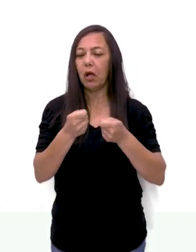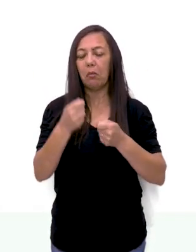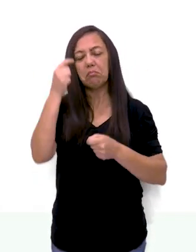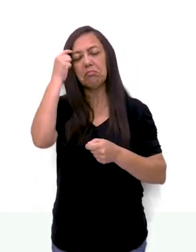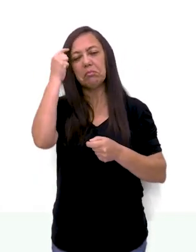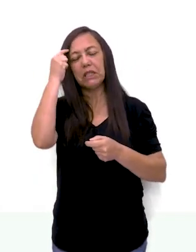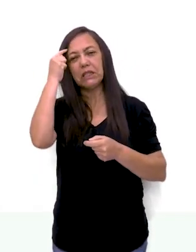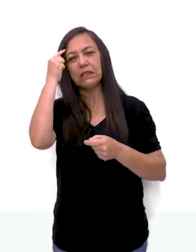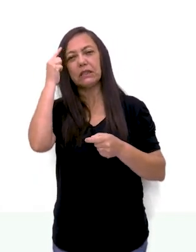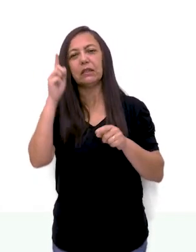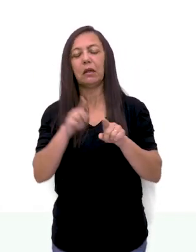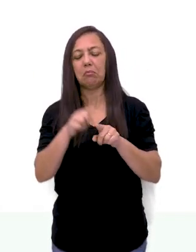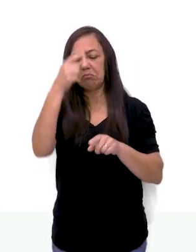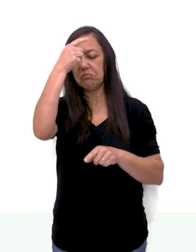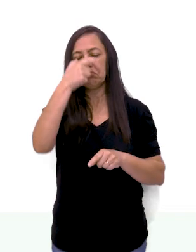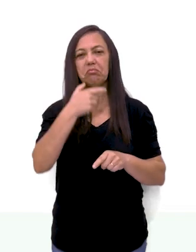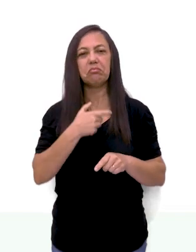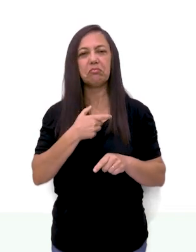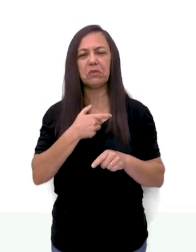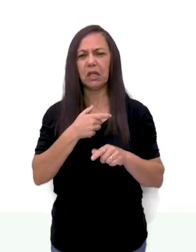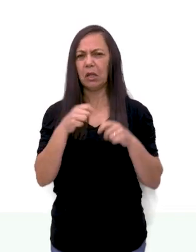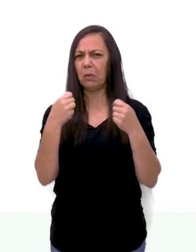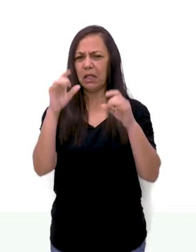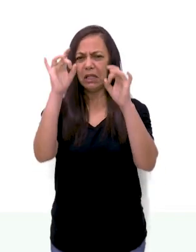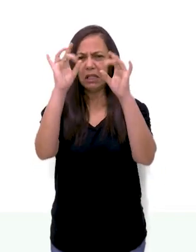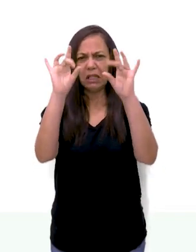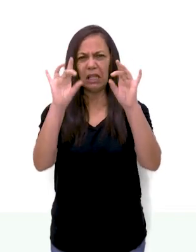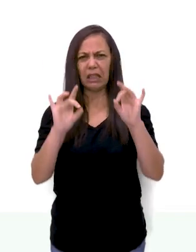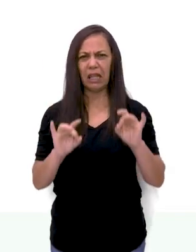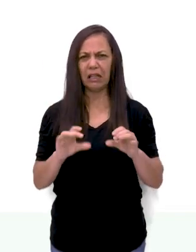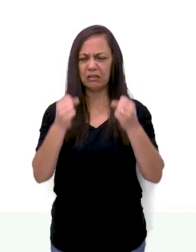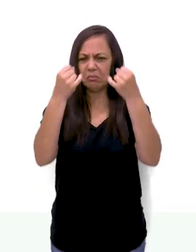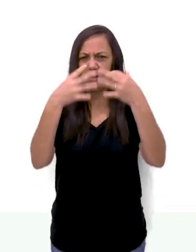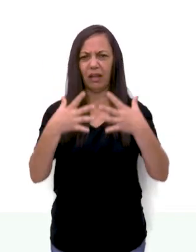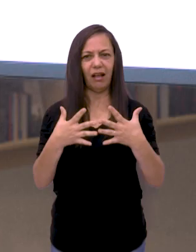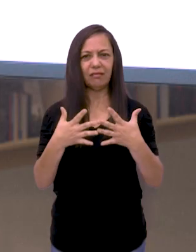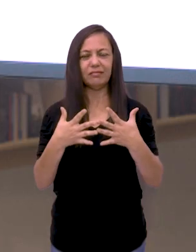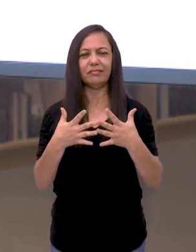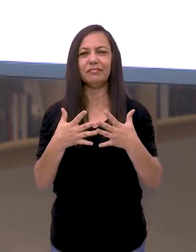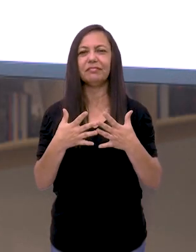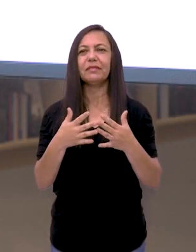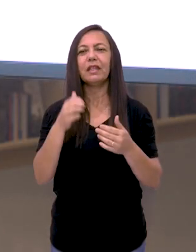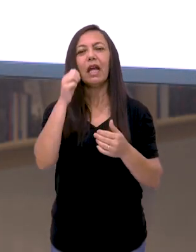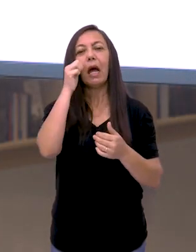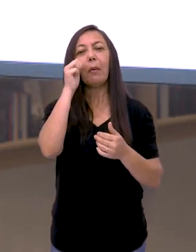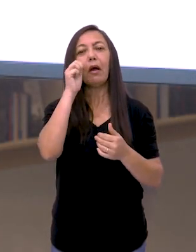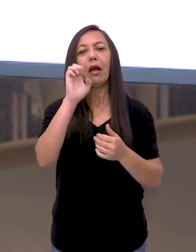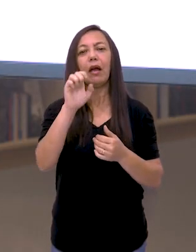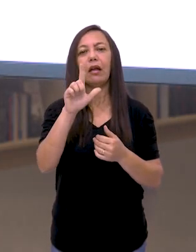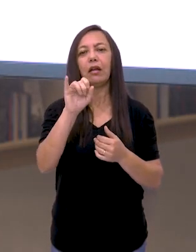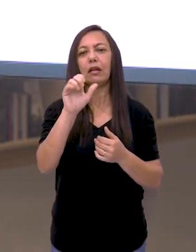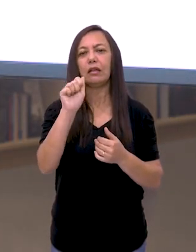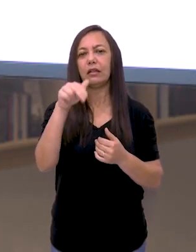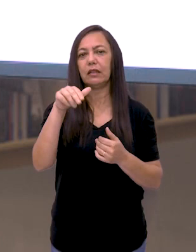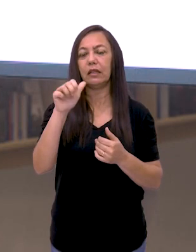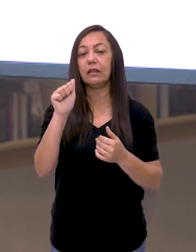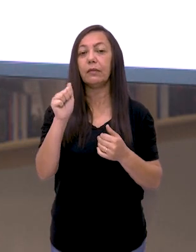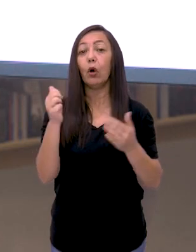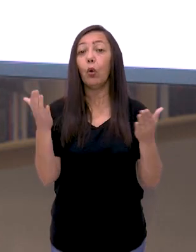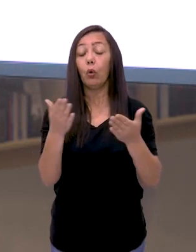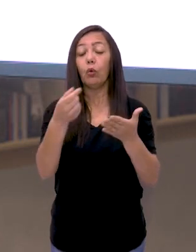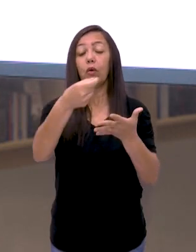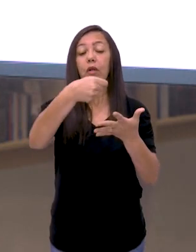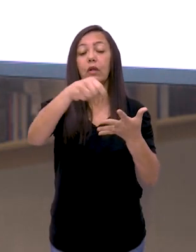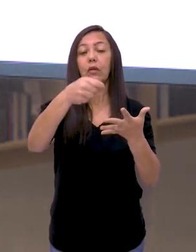pensamento, é ser você, sem explicar quem você é. Eliane Santos. Então, hoje nós iremos corrigir